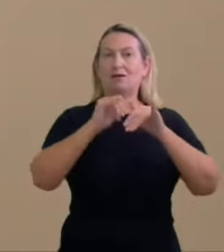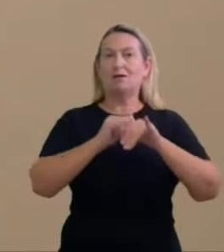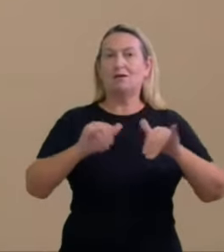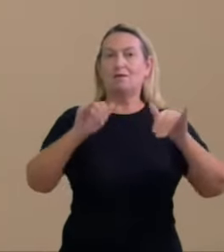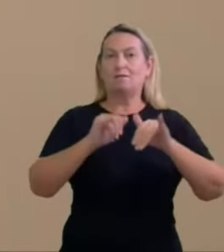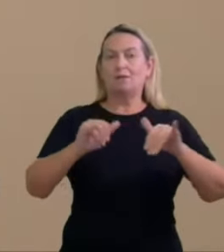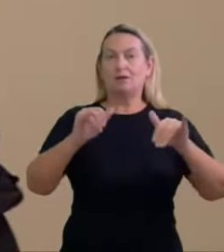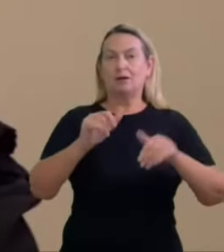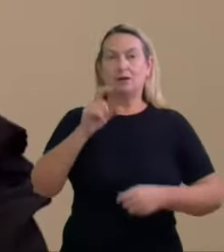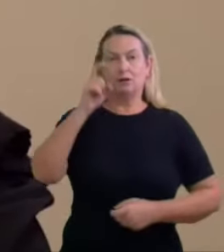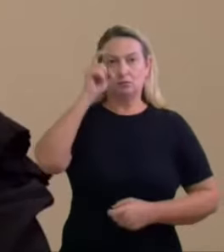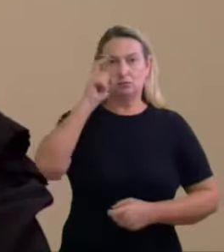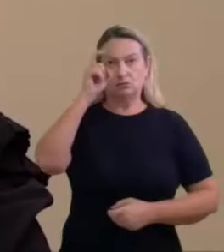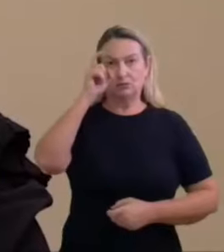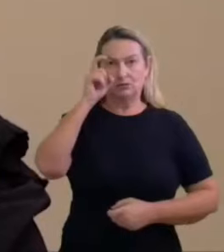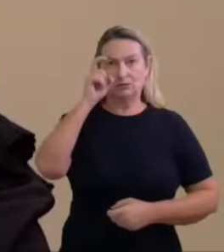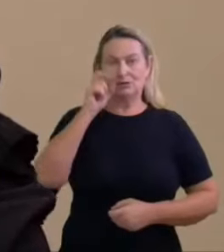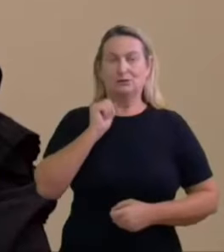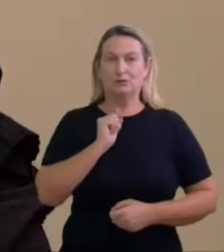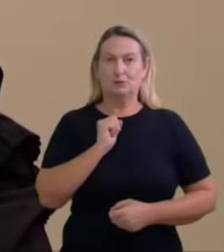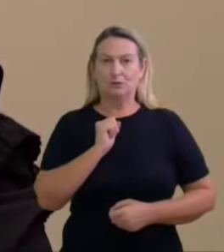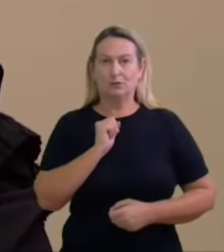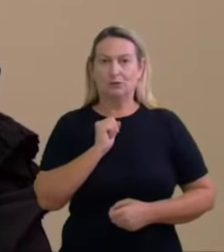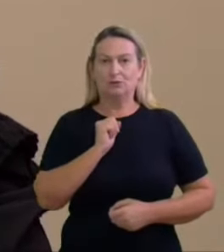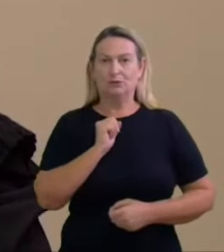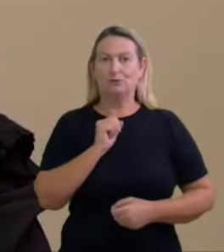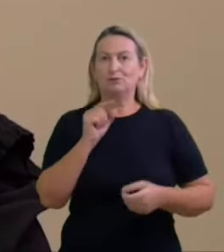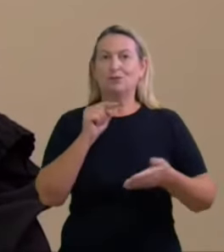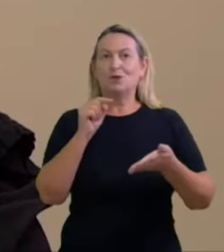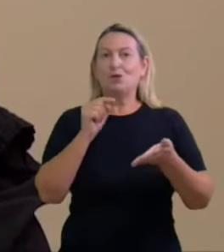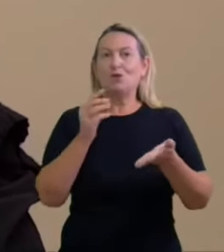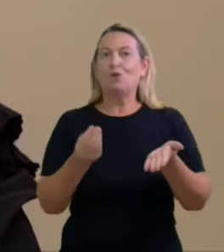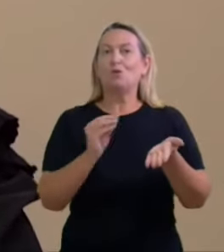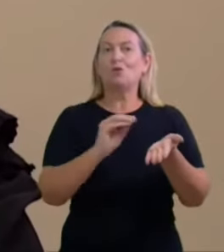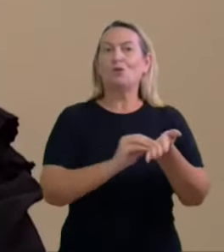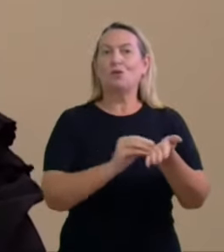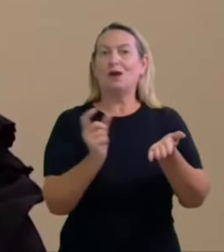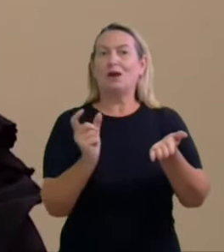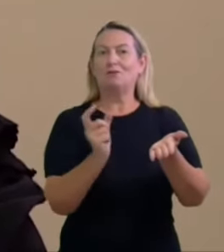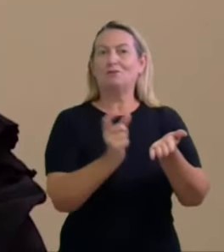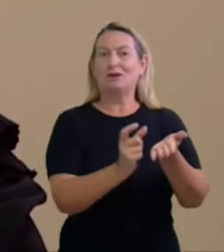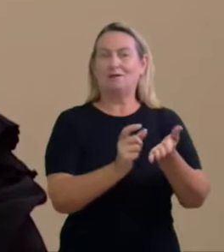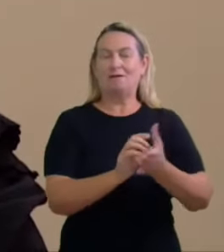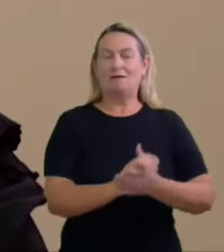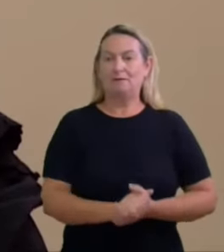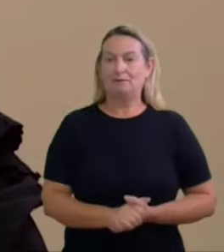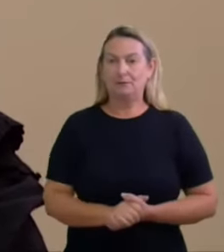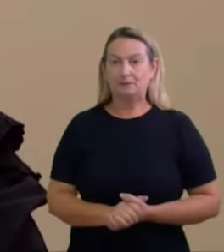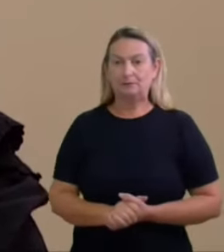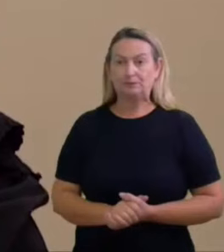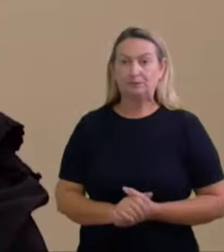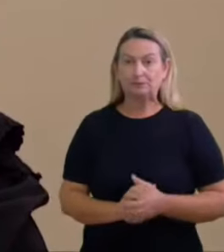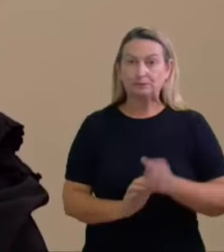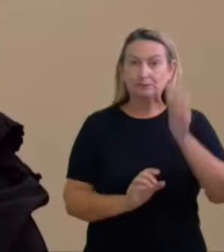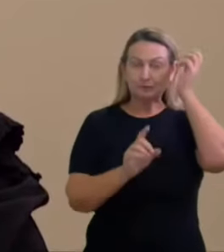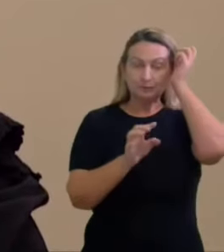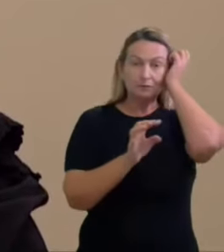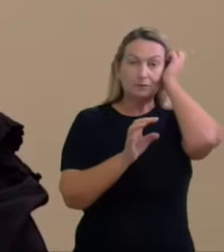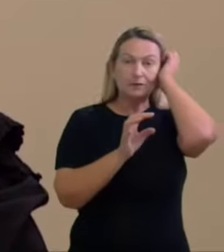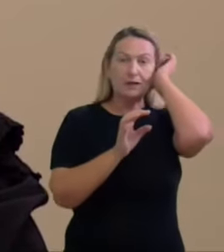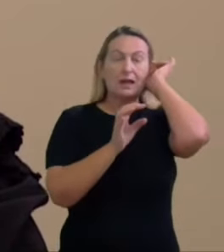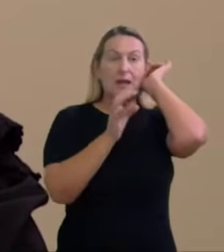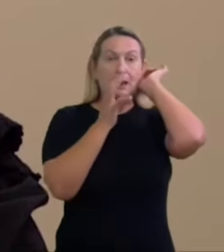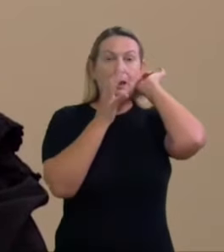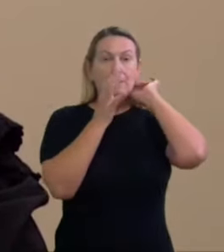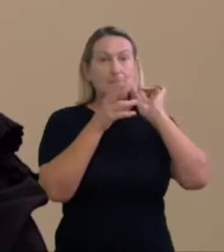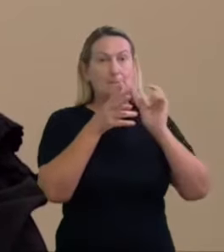isso na hora de fazer o acordo botaram essa palavrinha lá dentro observe-se por essencial que nunca foi apresentada a